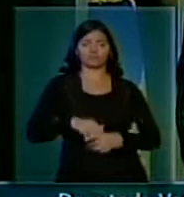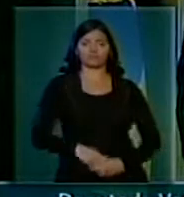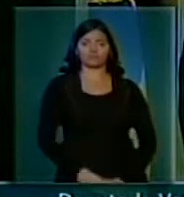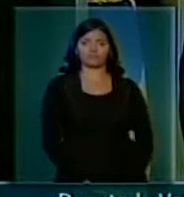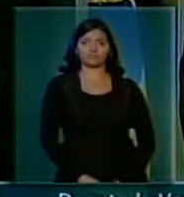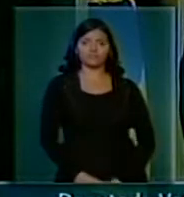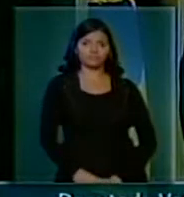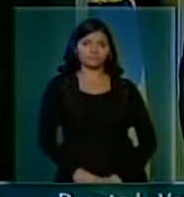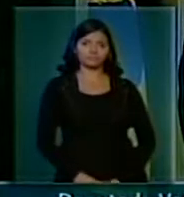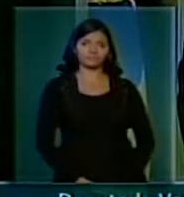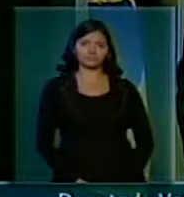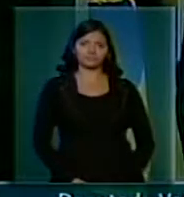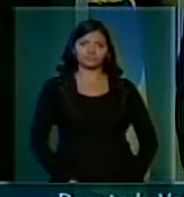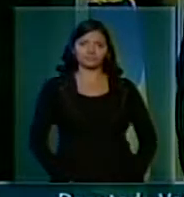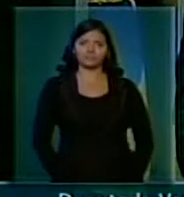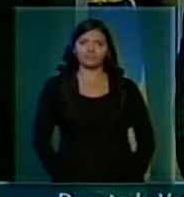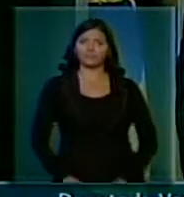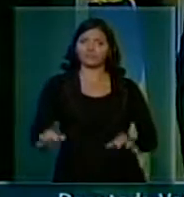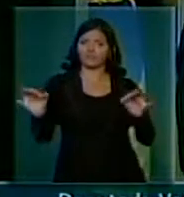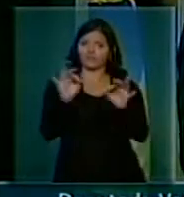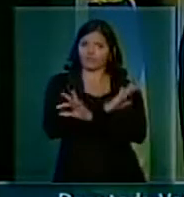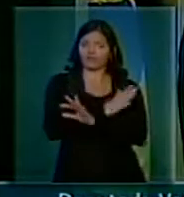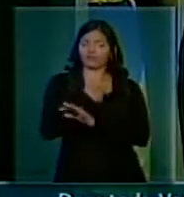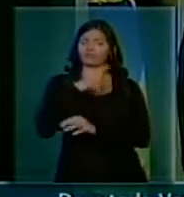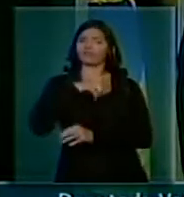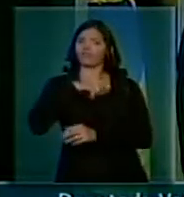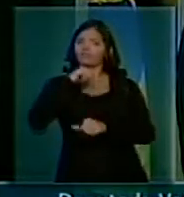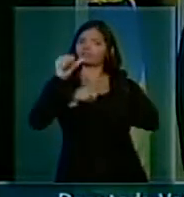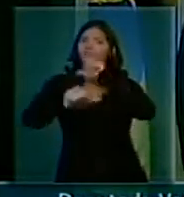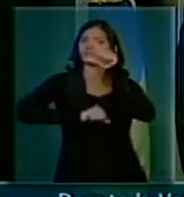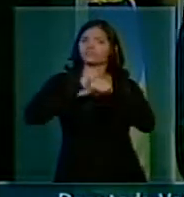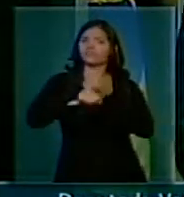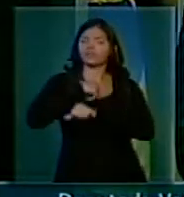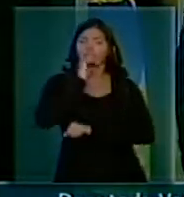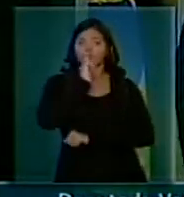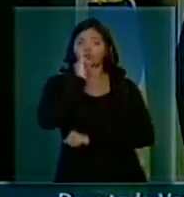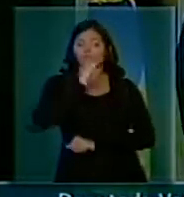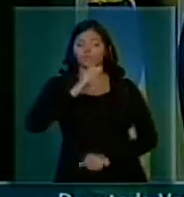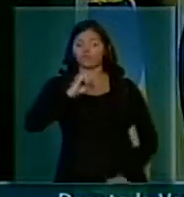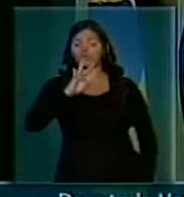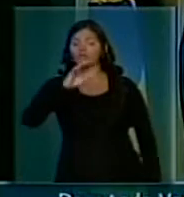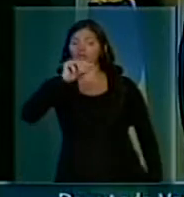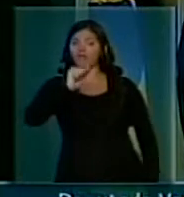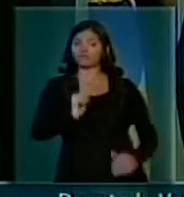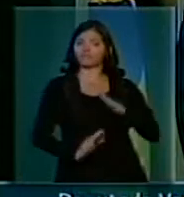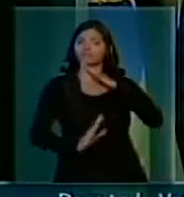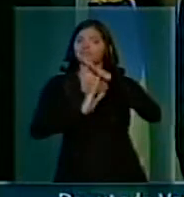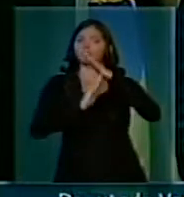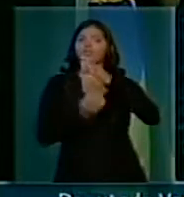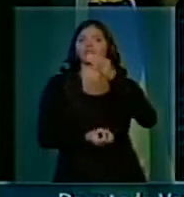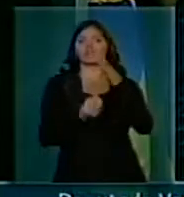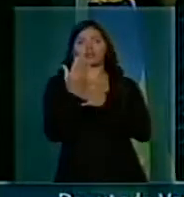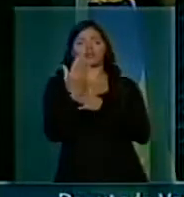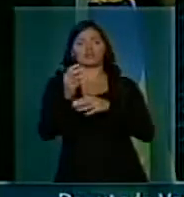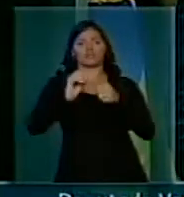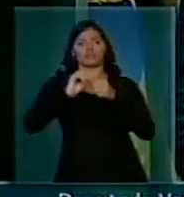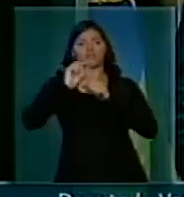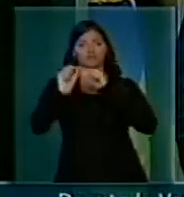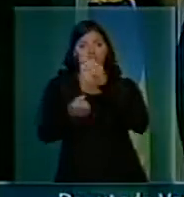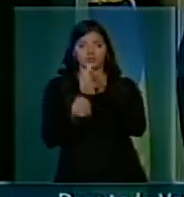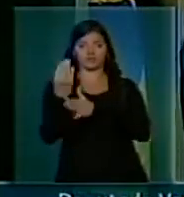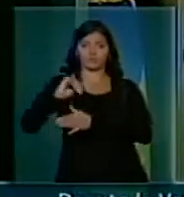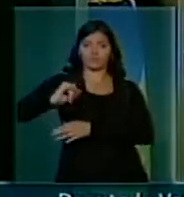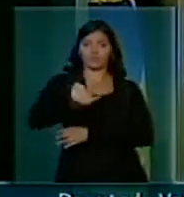concluir, nós tivemos avanços, como a escota que foi estabelecido, que faz com que crie